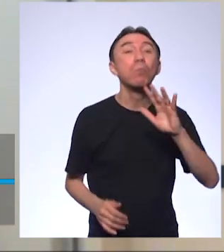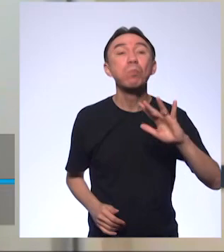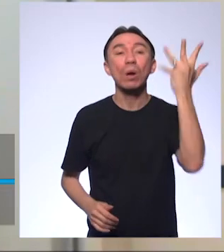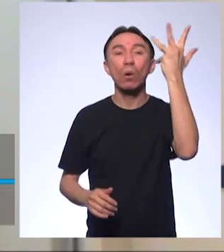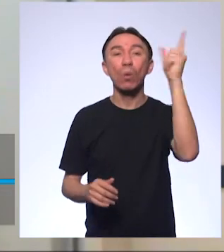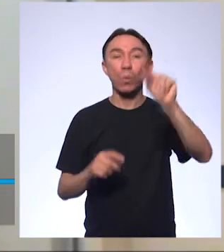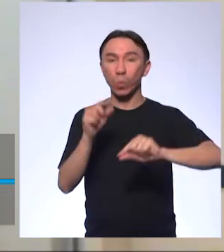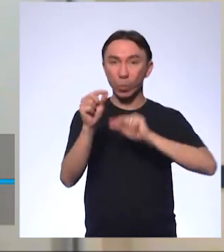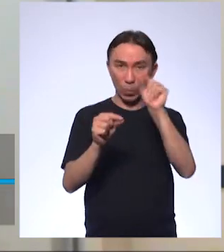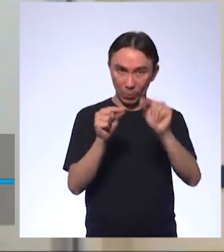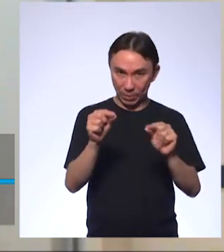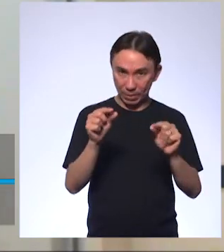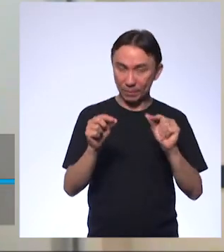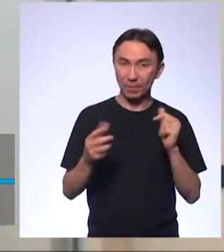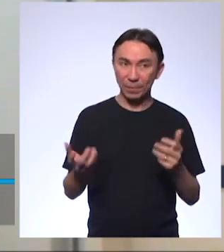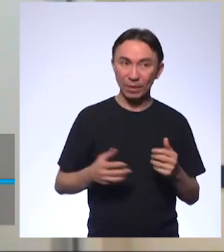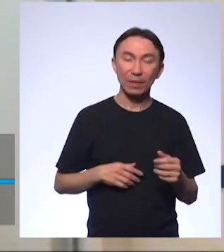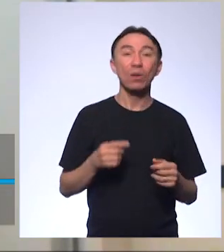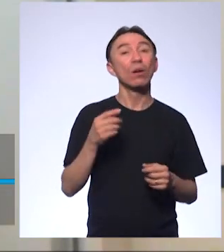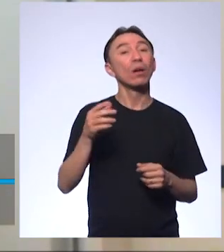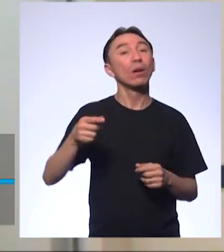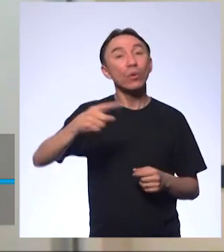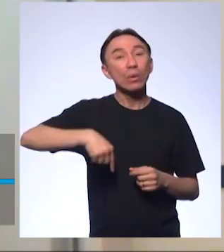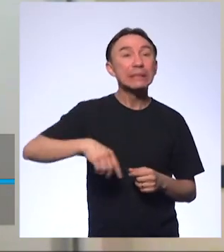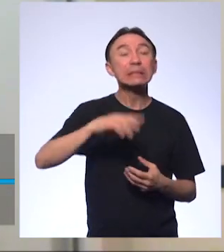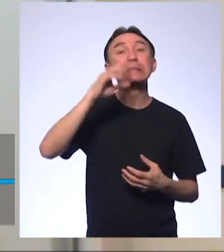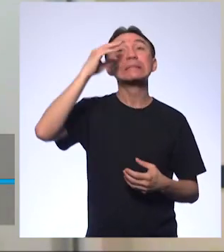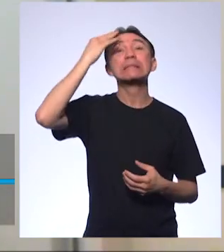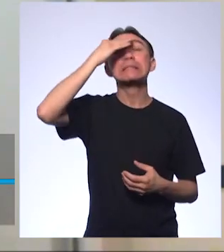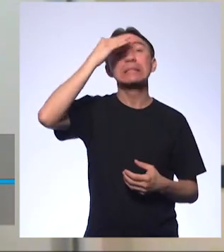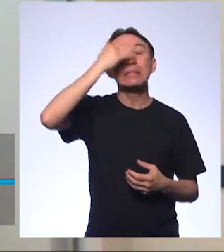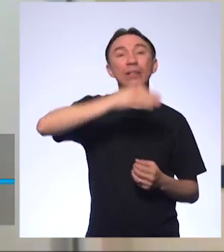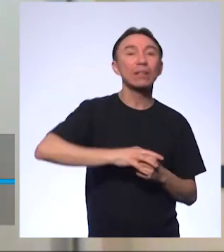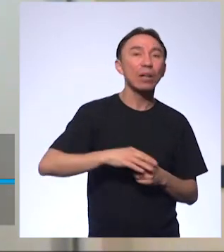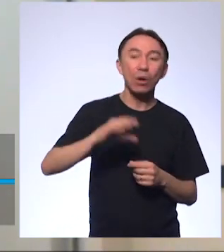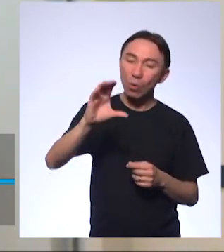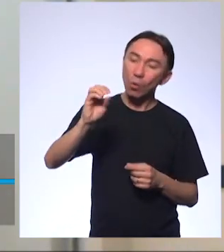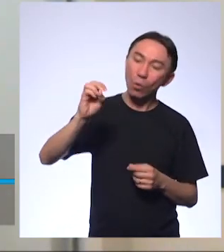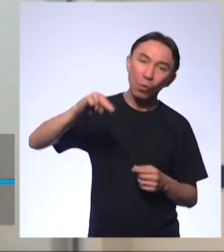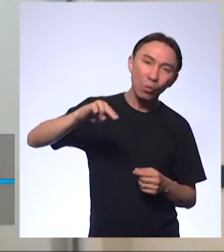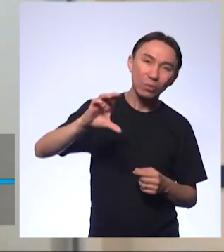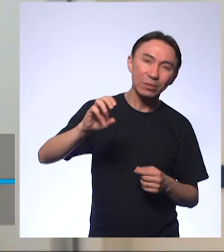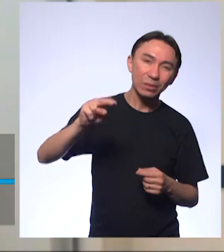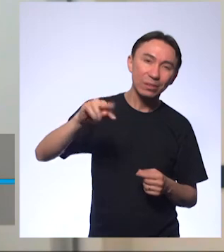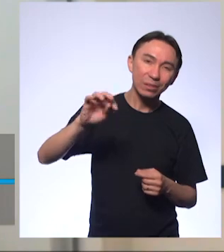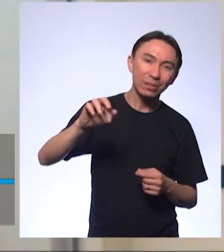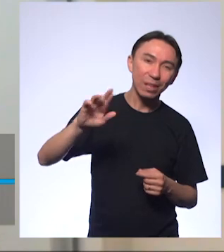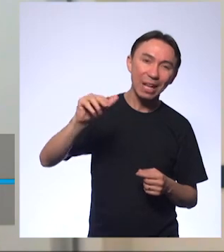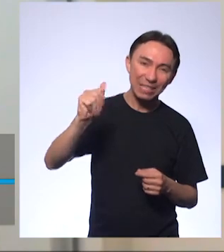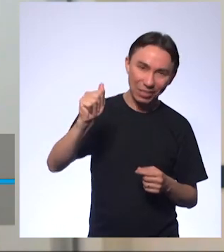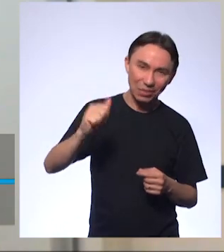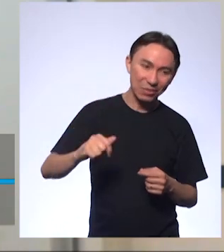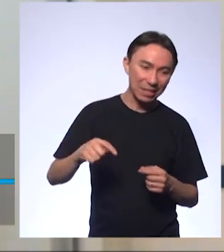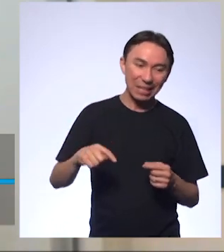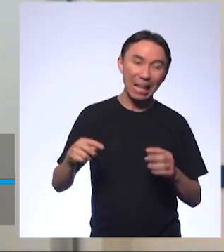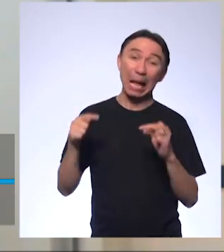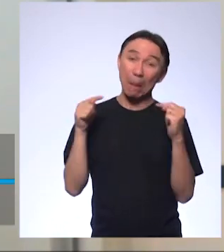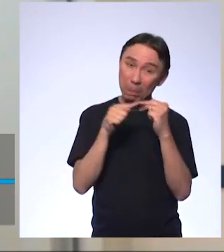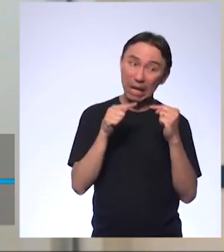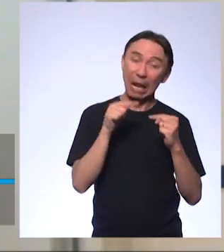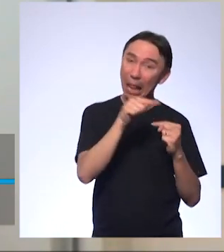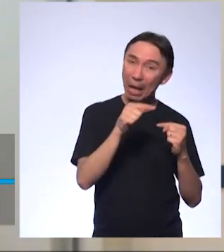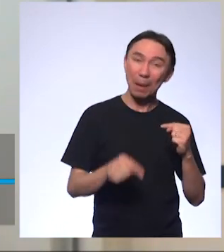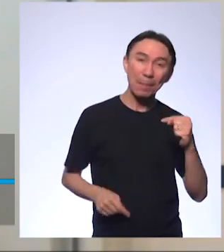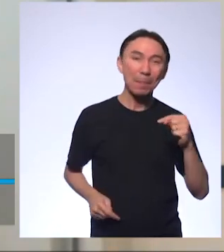entender que esse valor de concentração, ele está relacionado com o pH, ele não é 0,1,